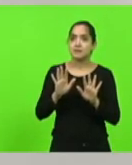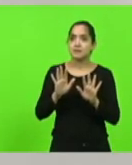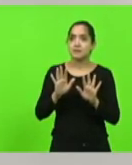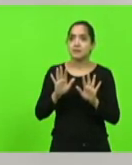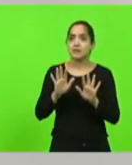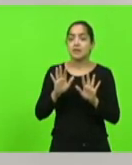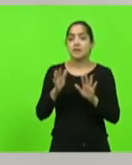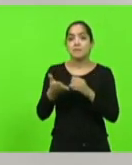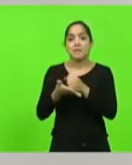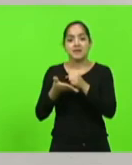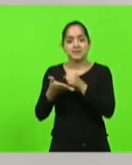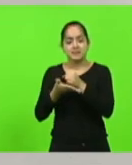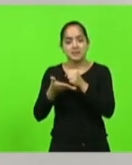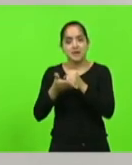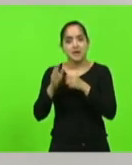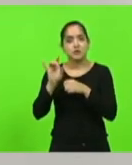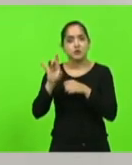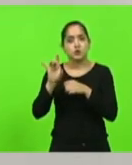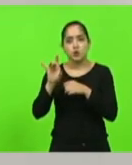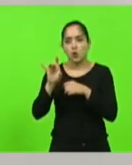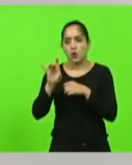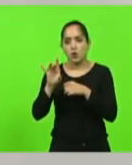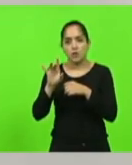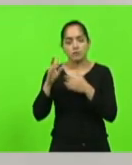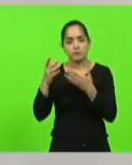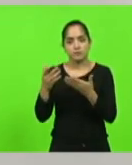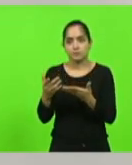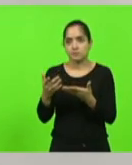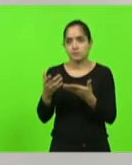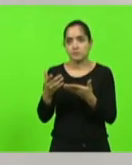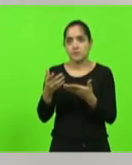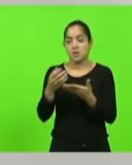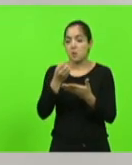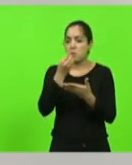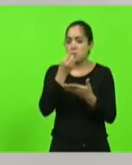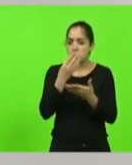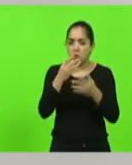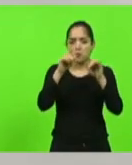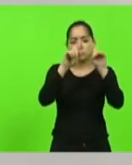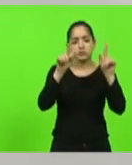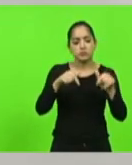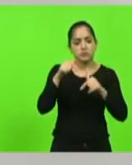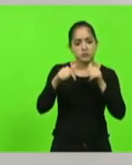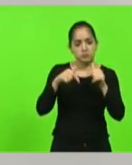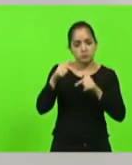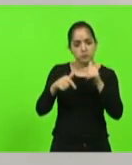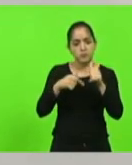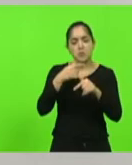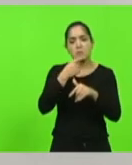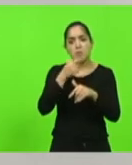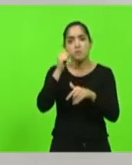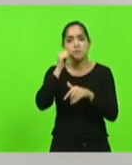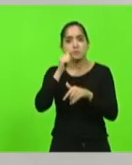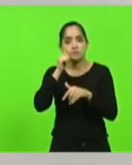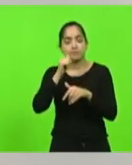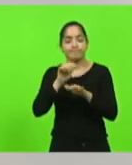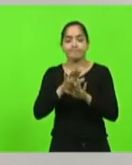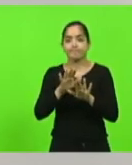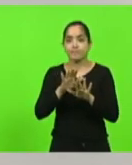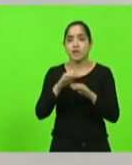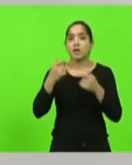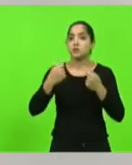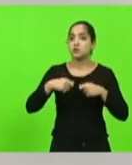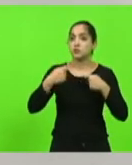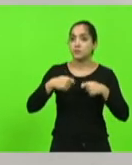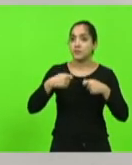basear apenas na sorte de termos sempre bons servidores, bons homens públicos. Não, nós precisamos